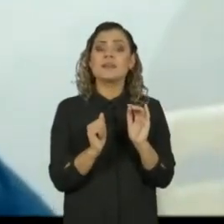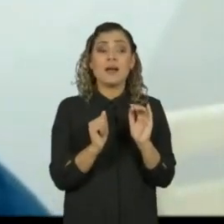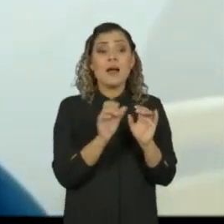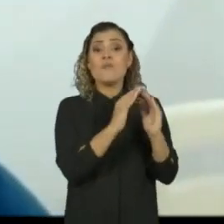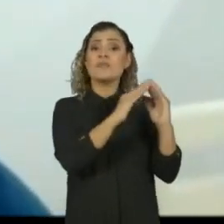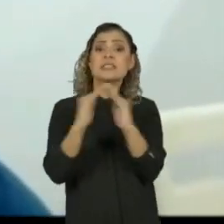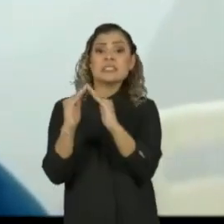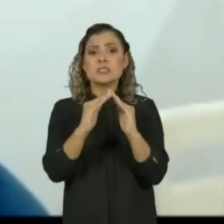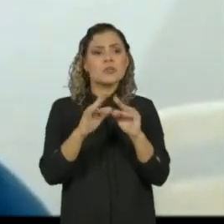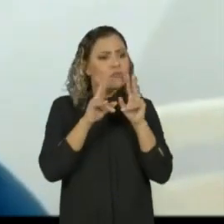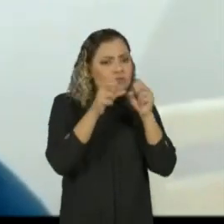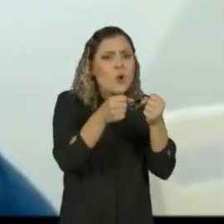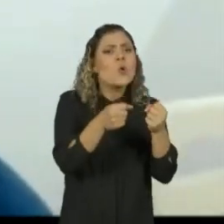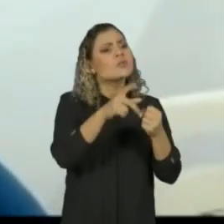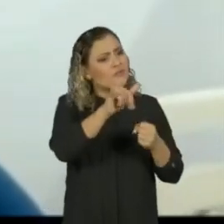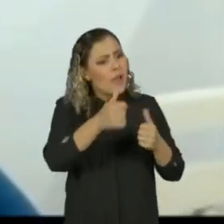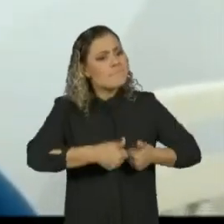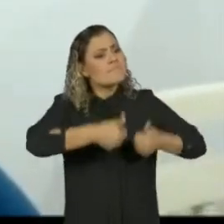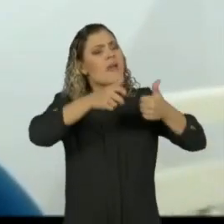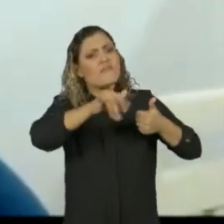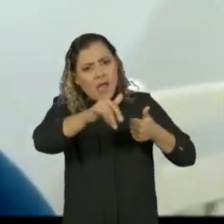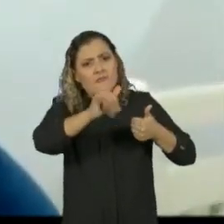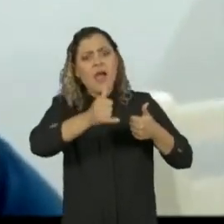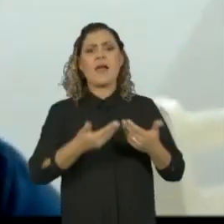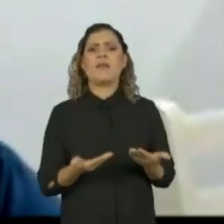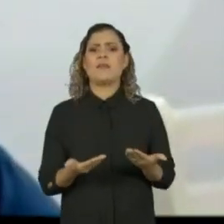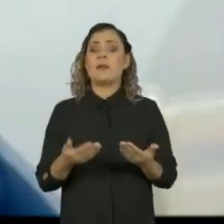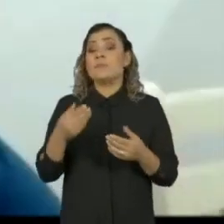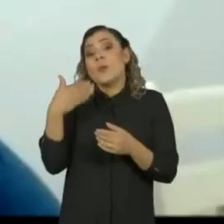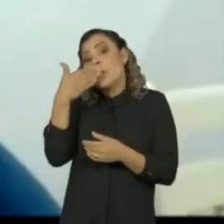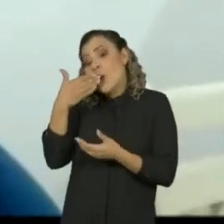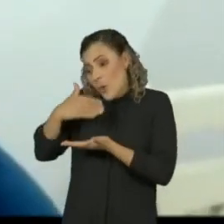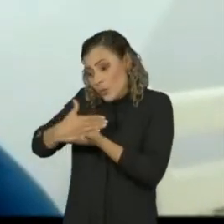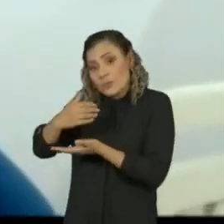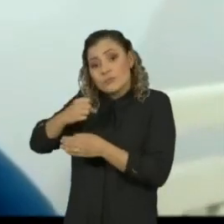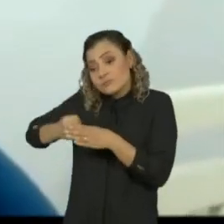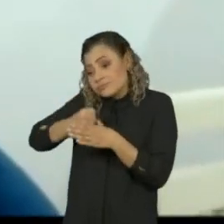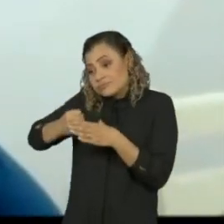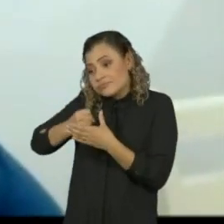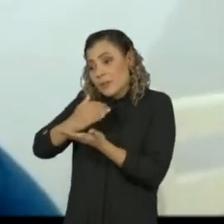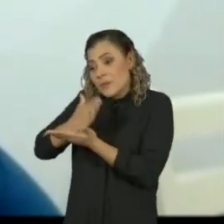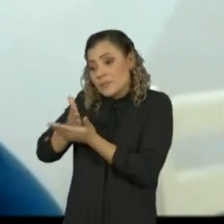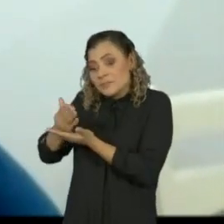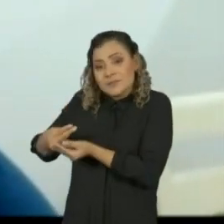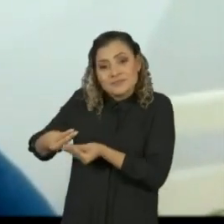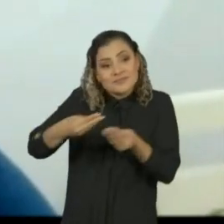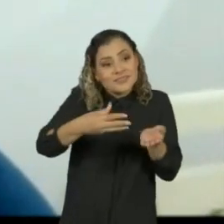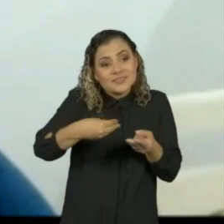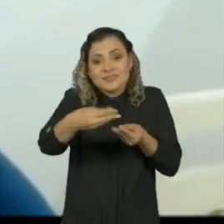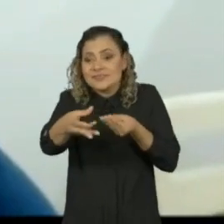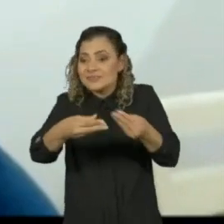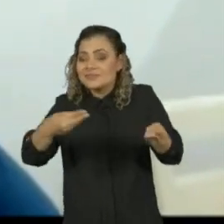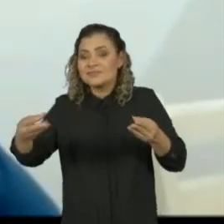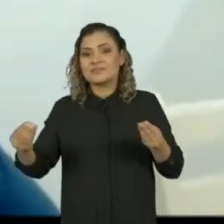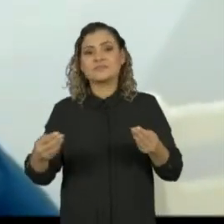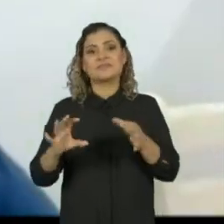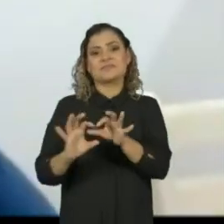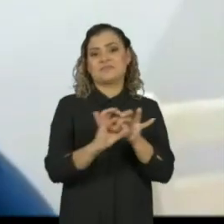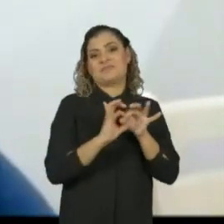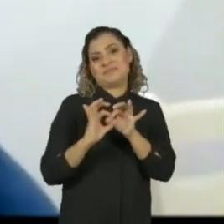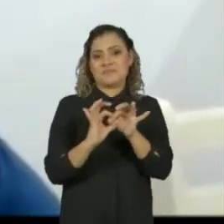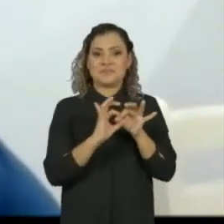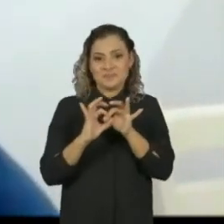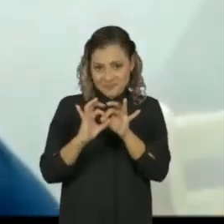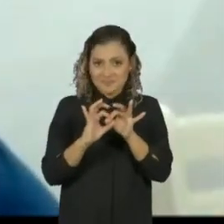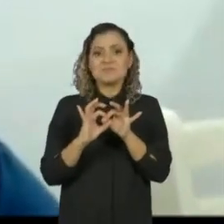força, tudo vai ficar bem. O outro deixou um pedaço de bolo, que fizeram só essa corrente do bem,